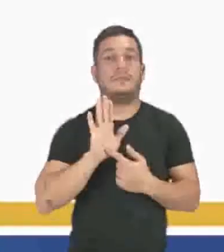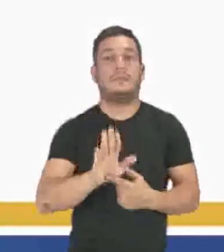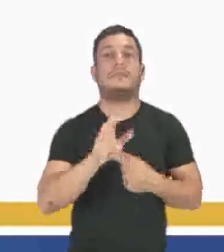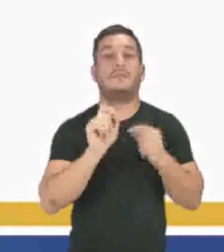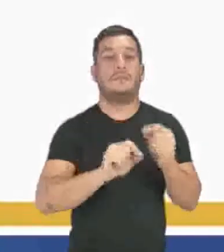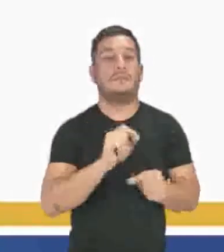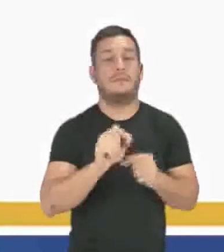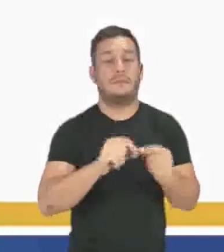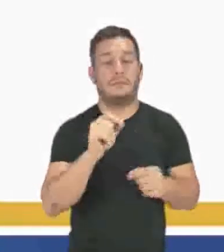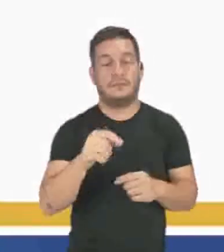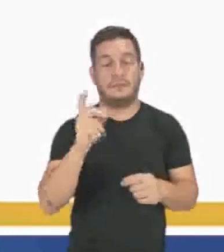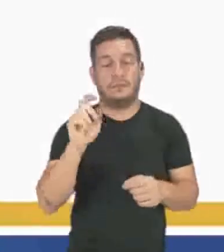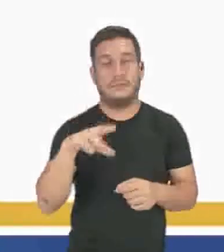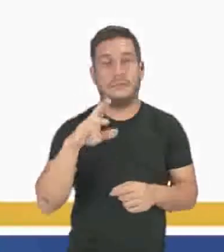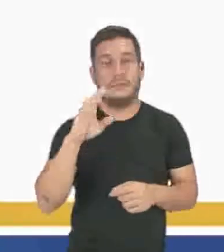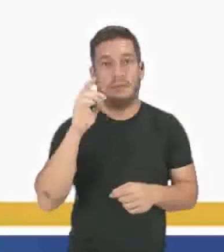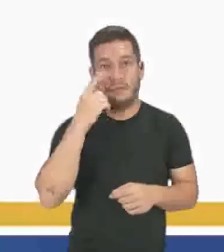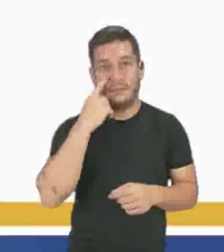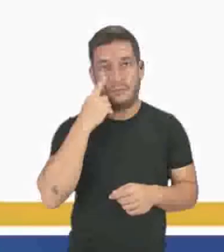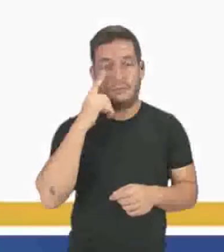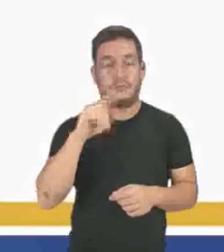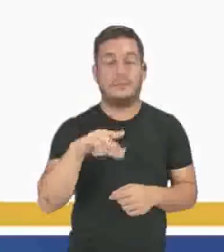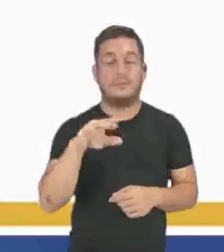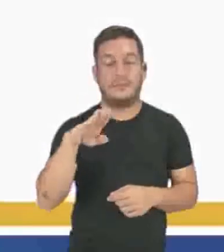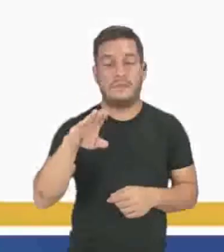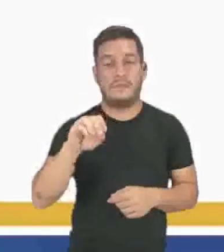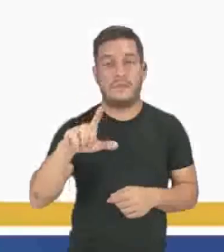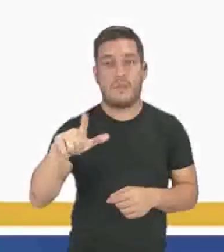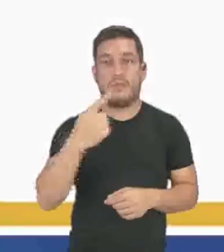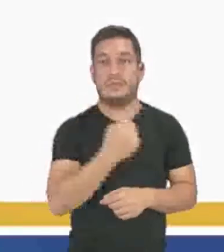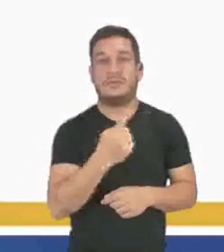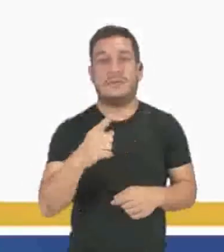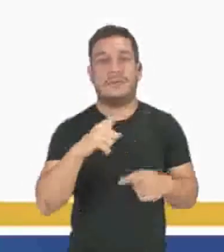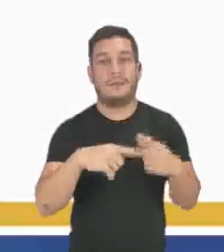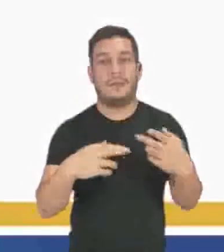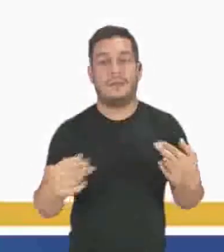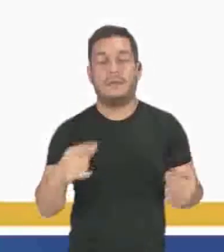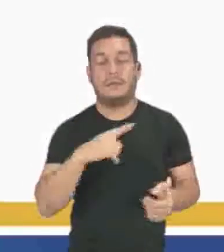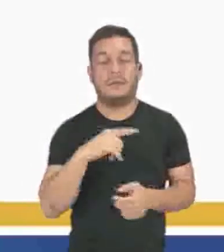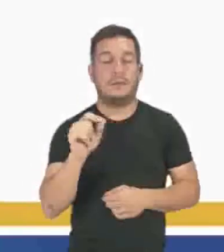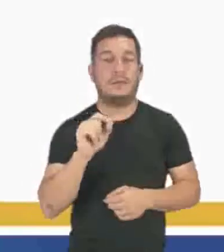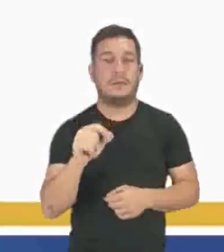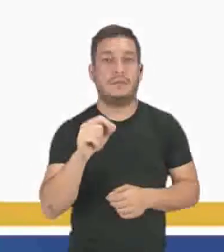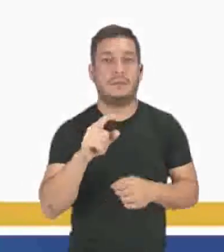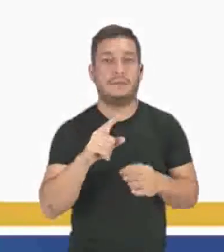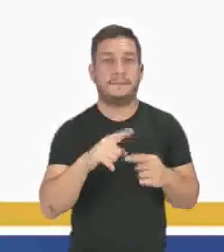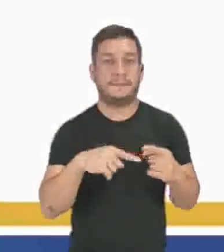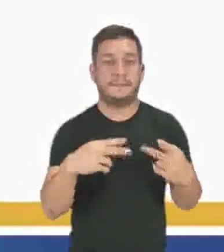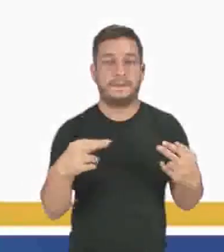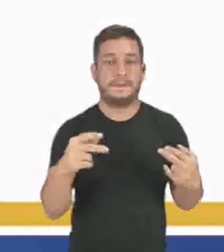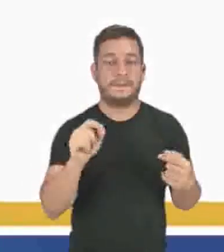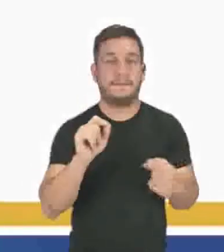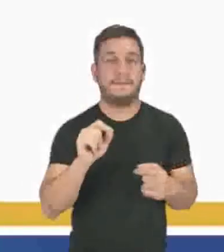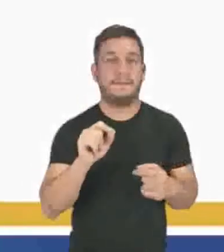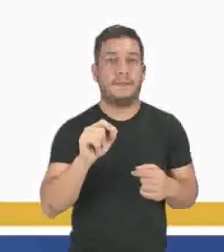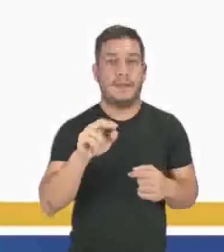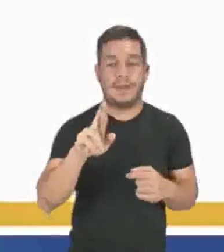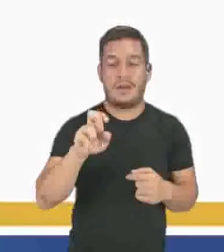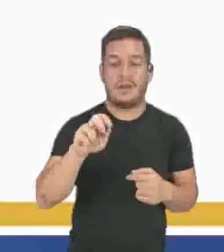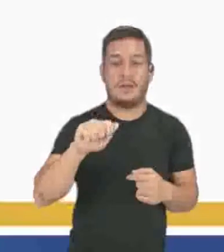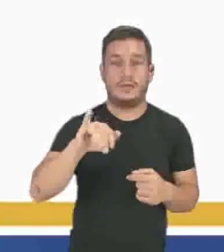concentração em mols de cada substância. Então, temos aqui essa substância, ela é o